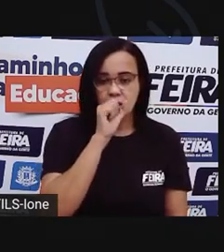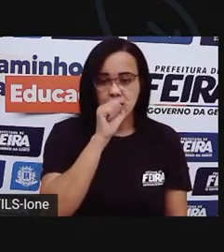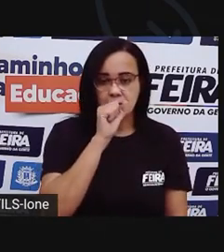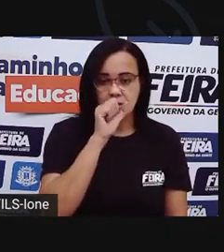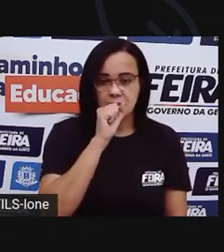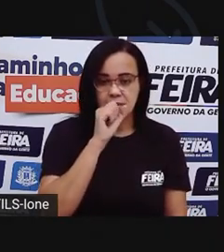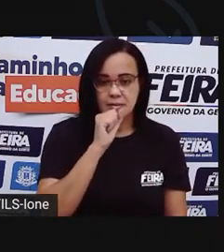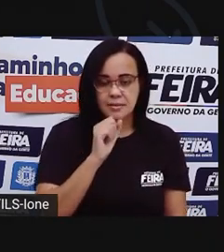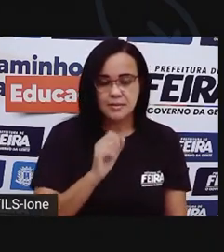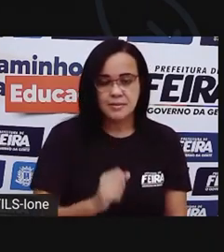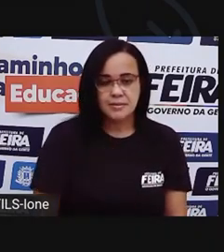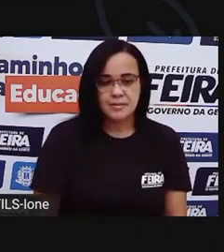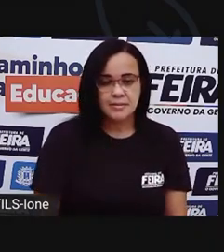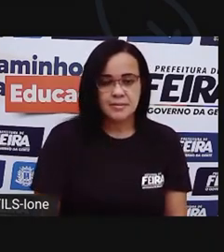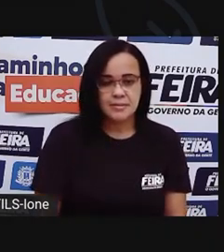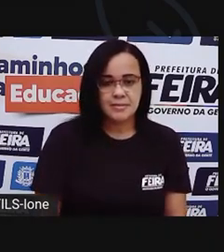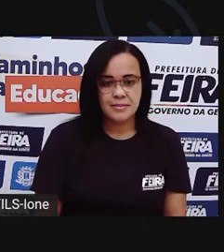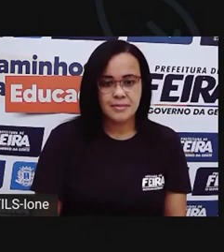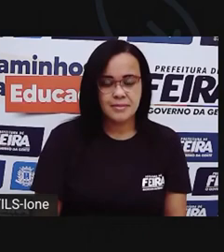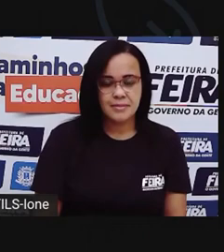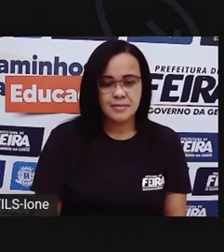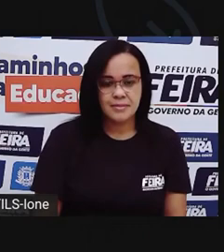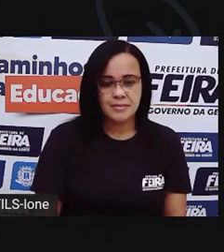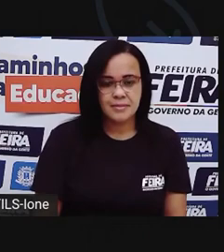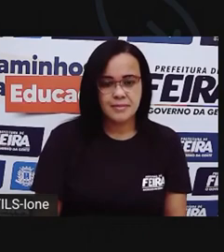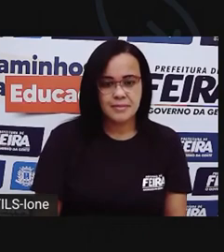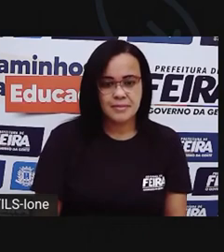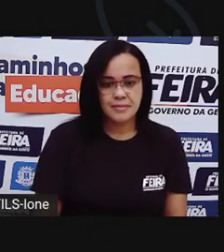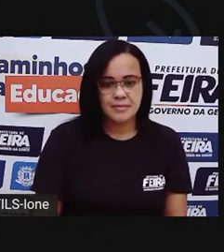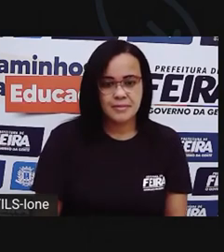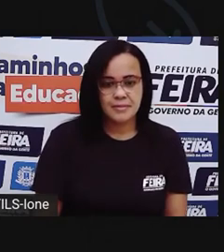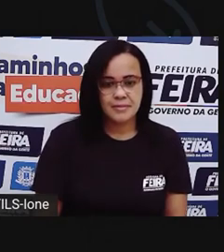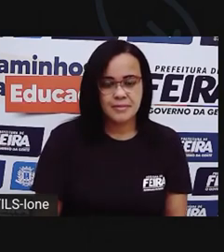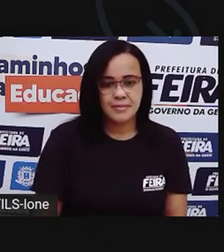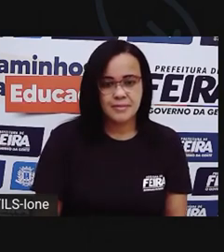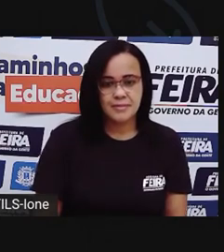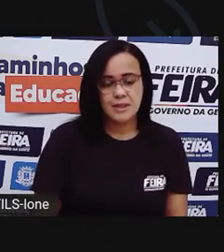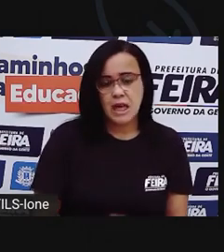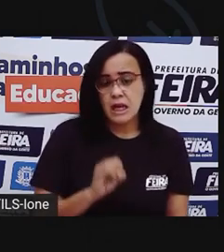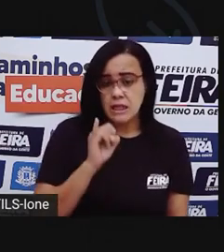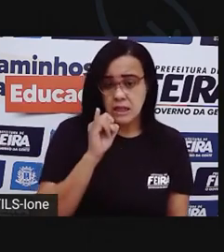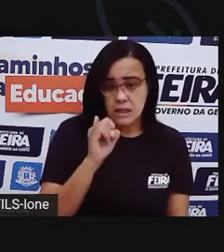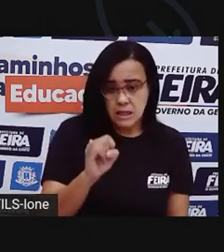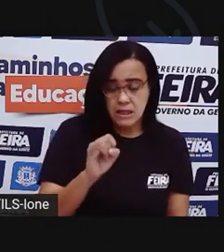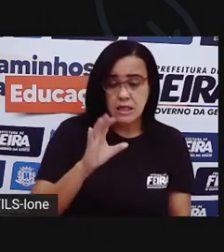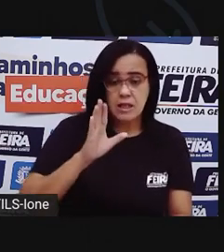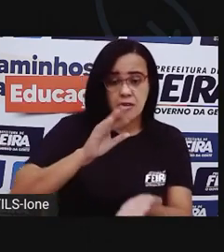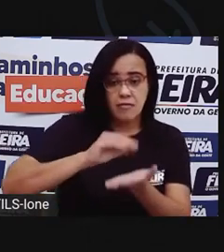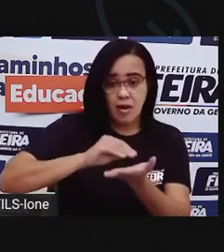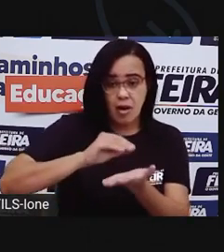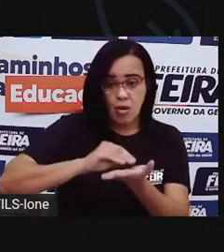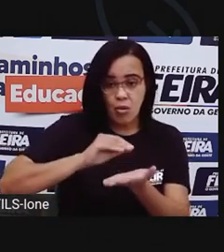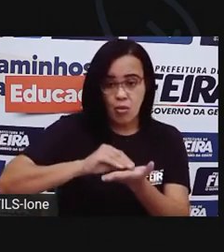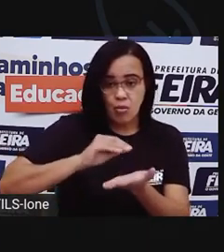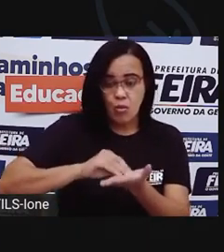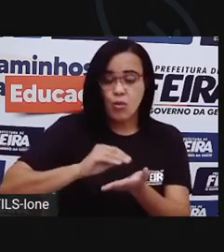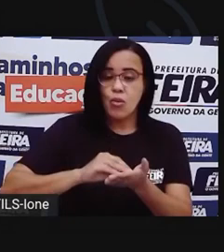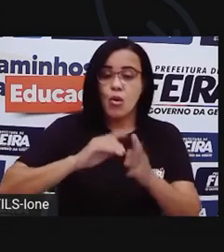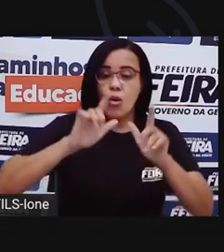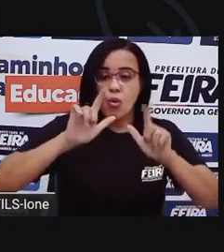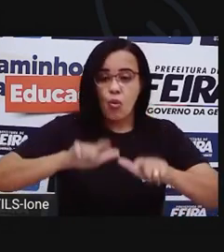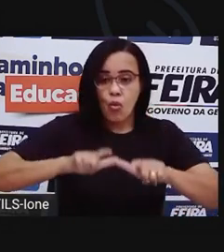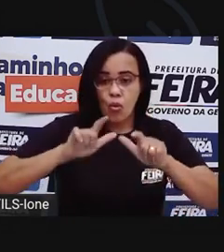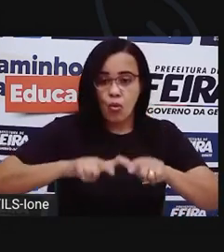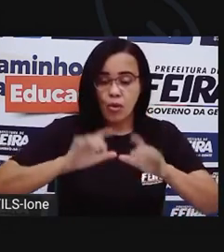Aí você vai montando. Se por acaso, no final, você perceber que faltou alguma área, né? De ser preenchida. Aí você